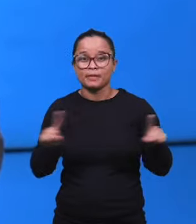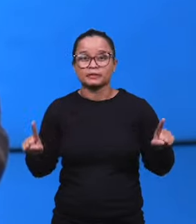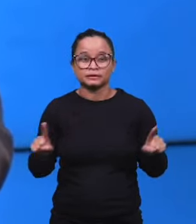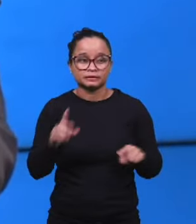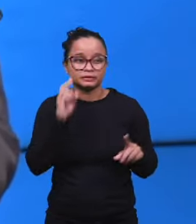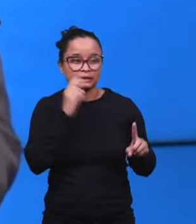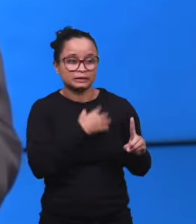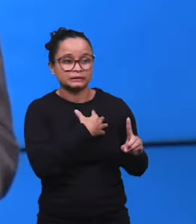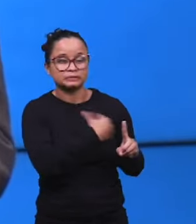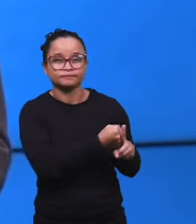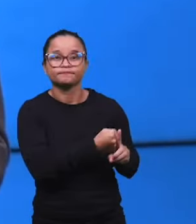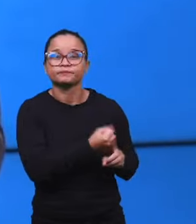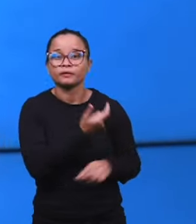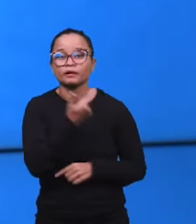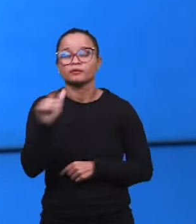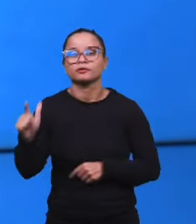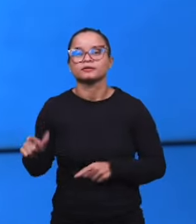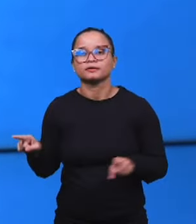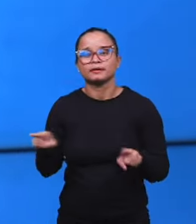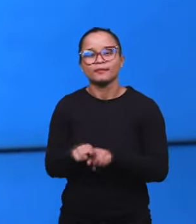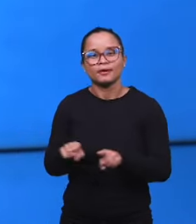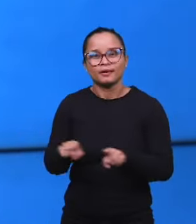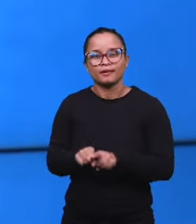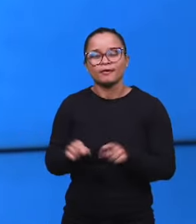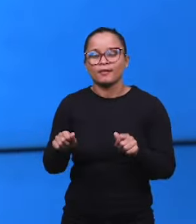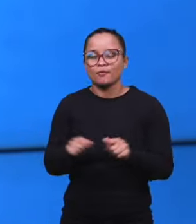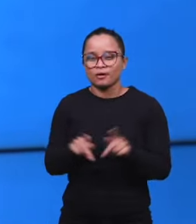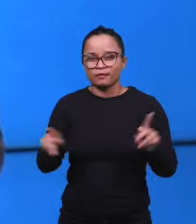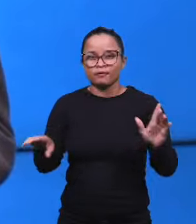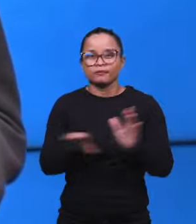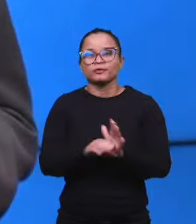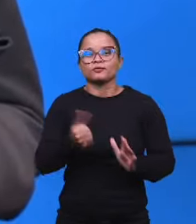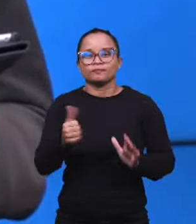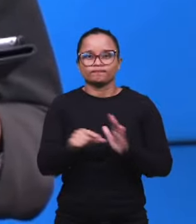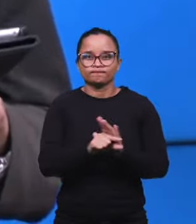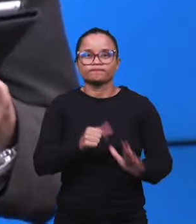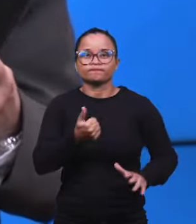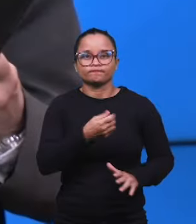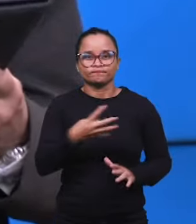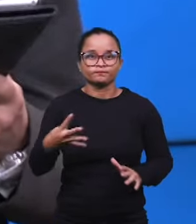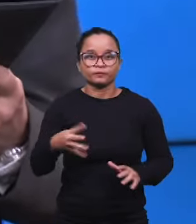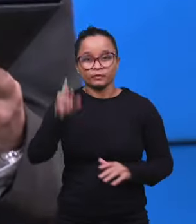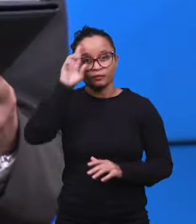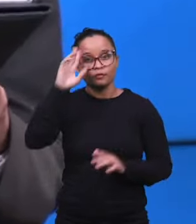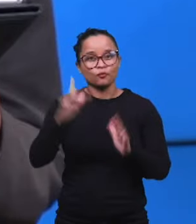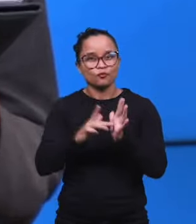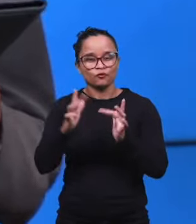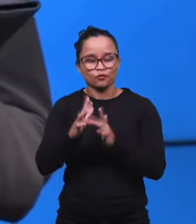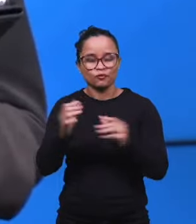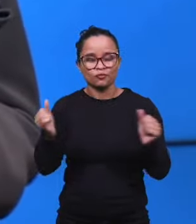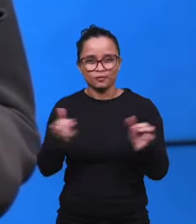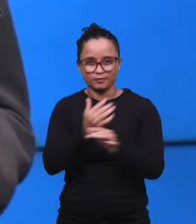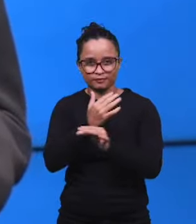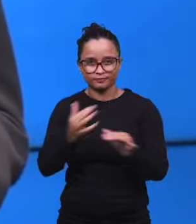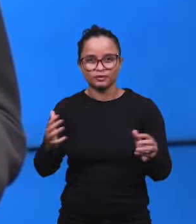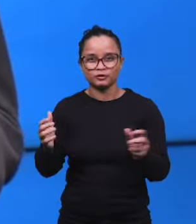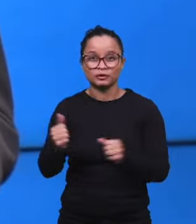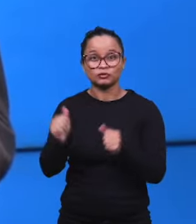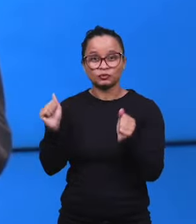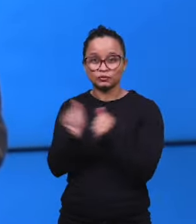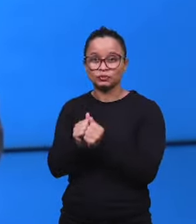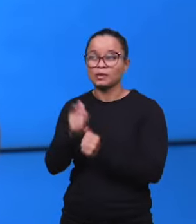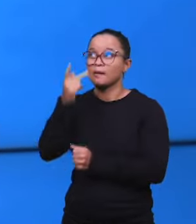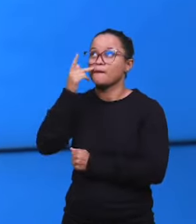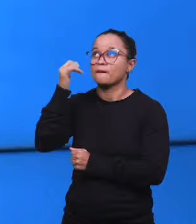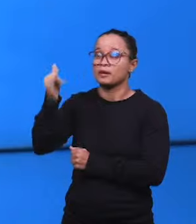mas que ele levou sobre si. Mas, por outro lado, vemos, então, em Apocalipse, capítulo 1, verso 14, né? O Senhor Jesus glorificado, lá ao lado